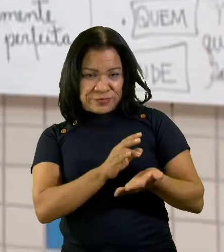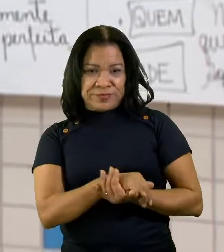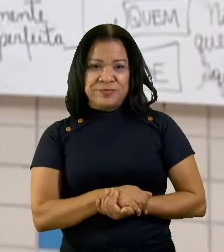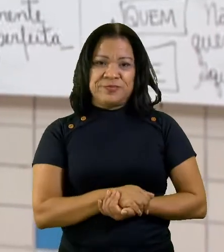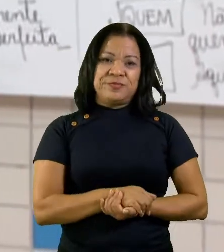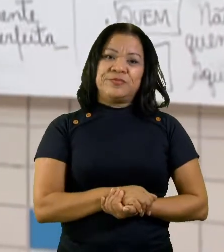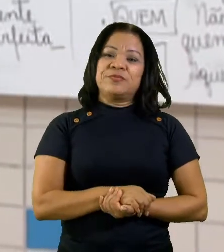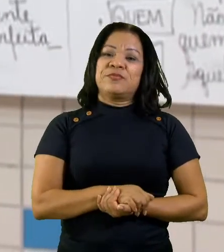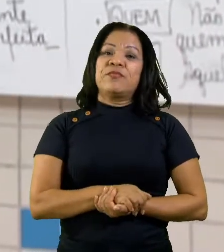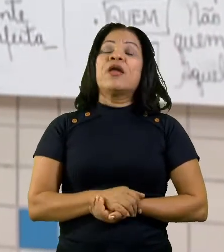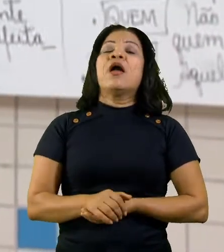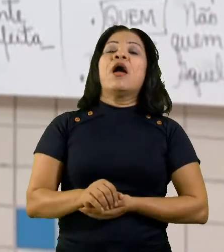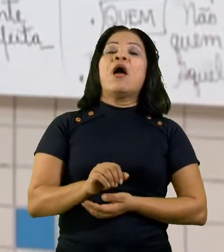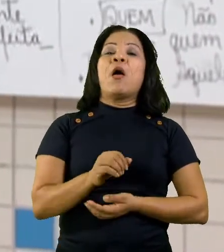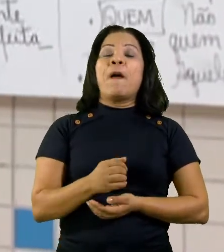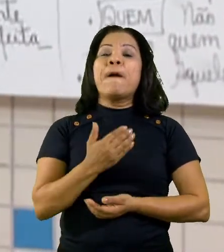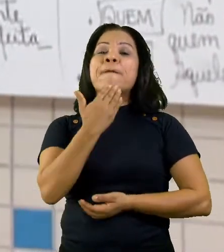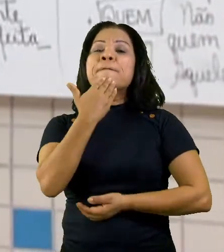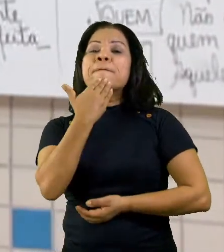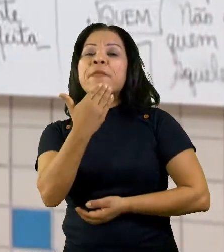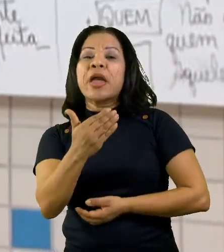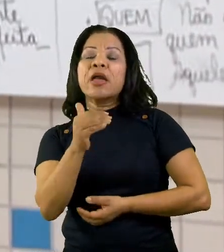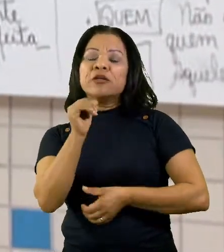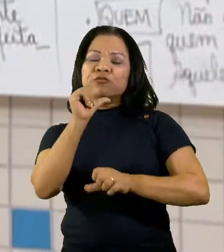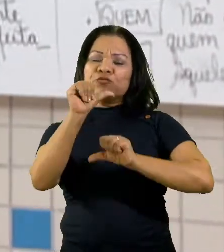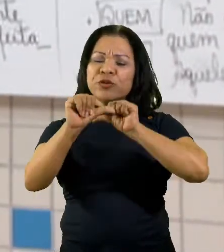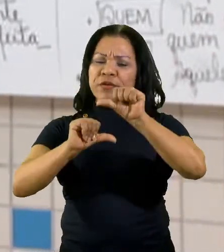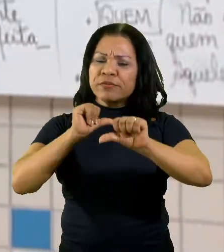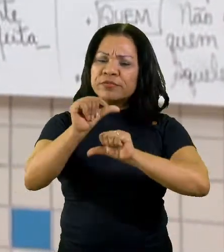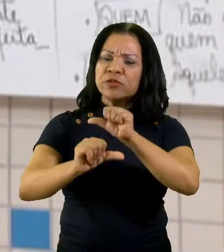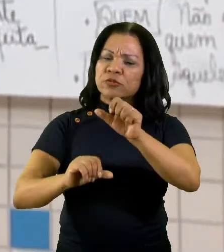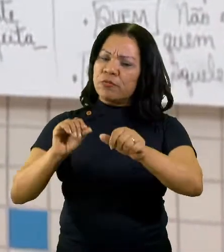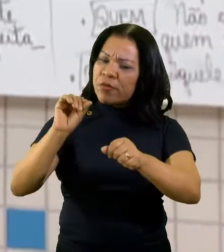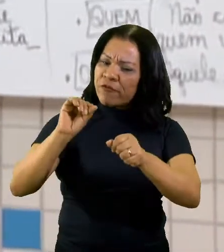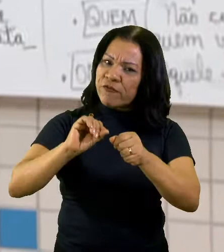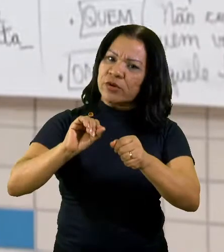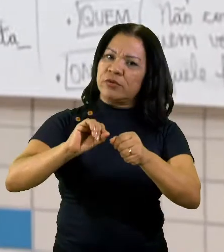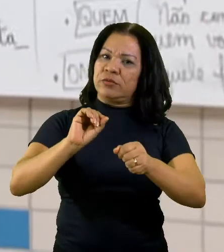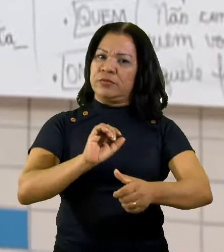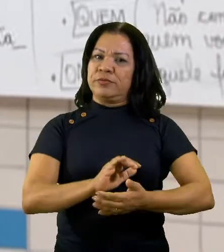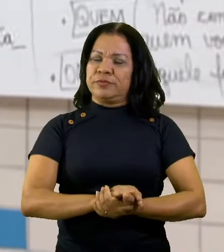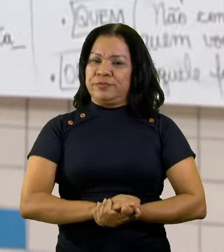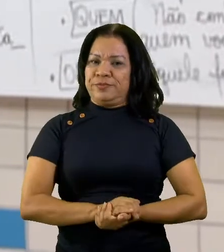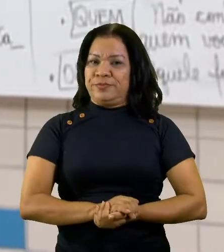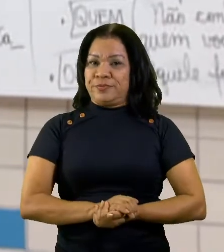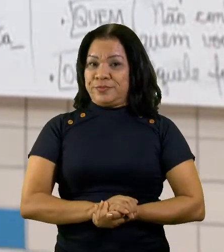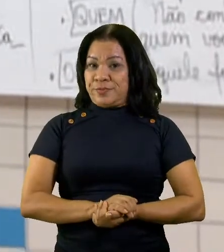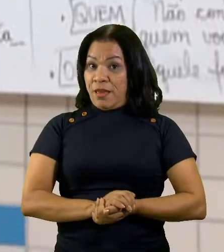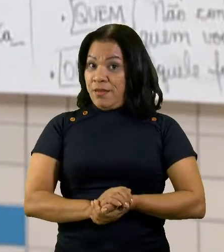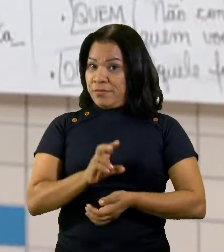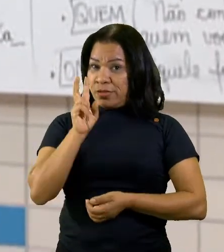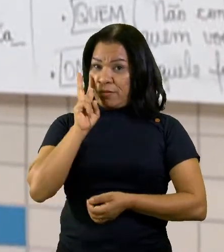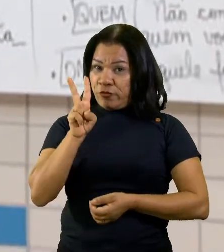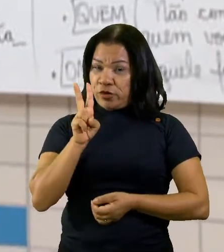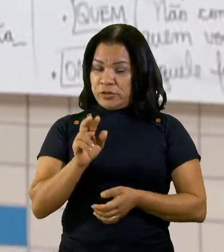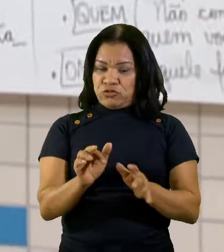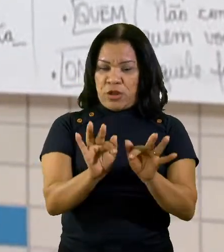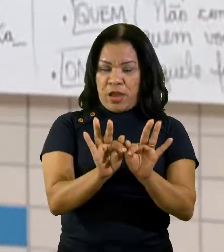Peço que a troca seja realizada. Veja bem o que acontece nessa oração.